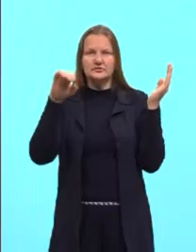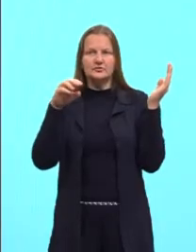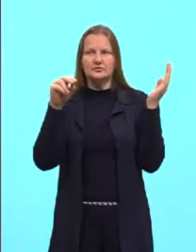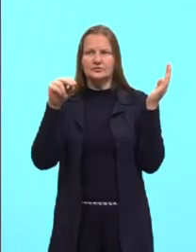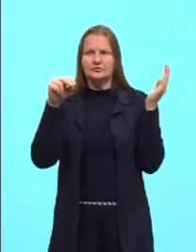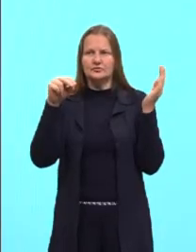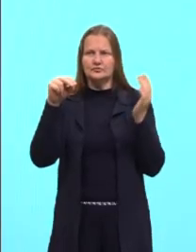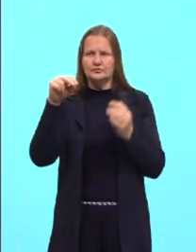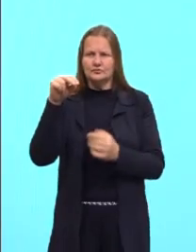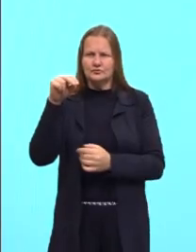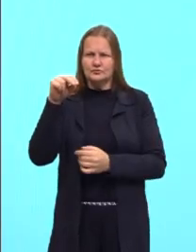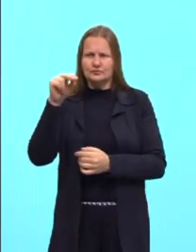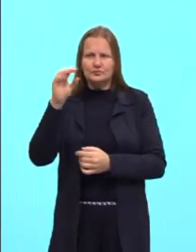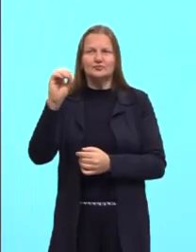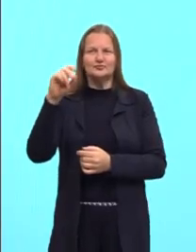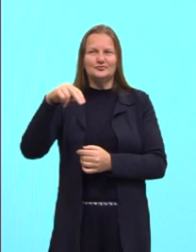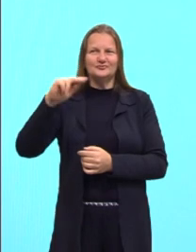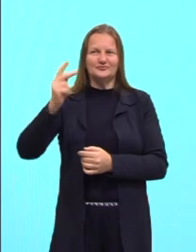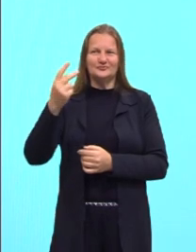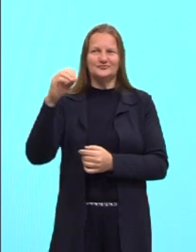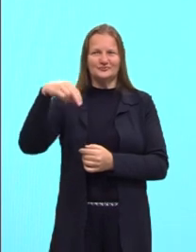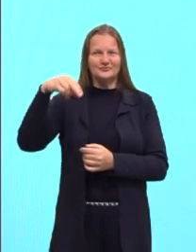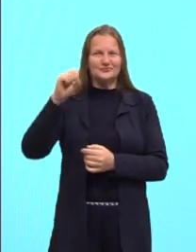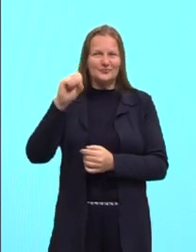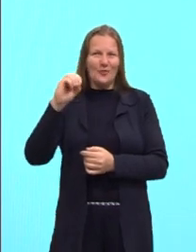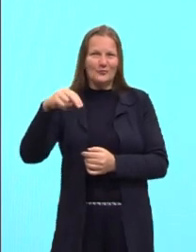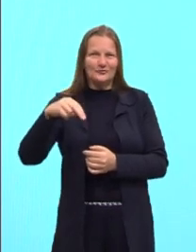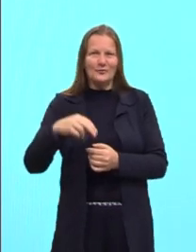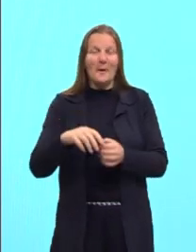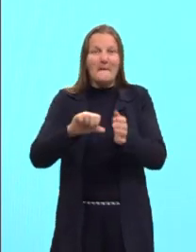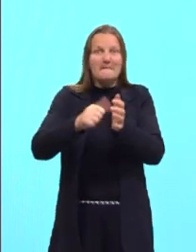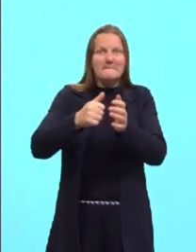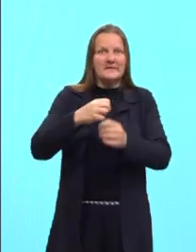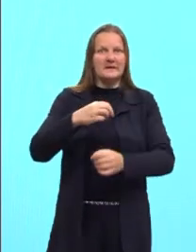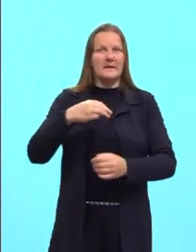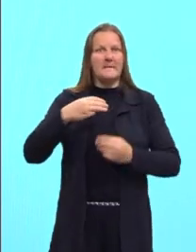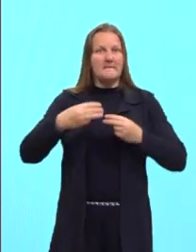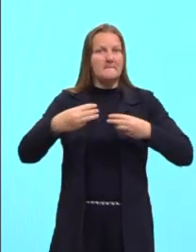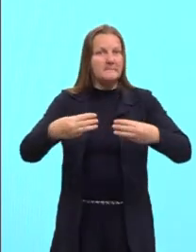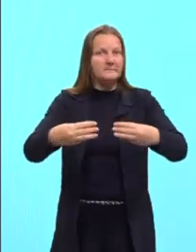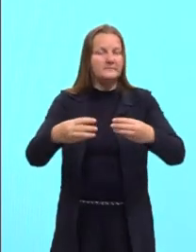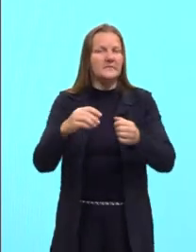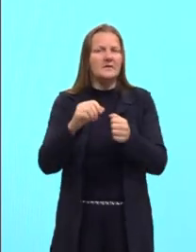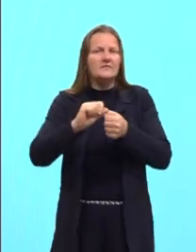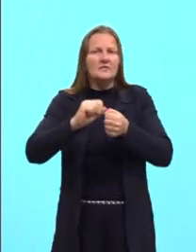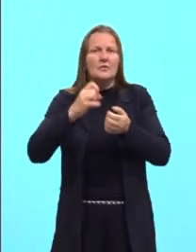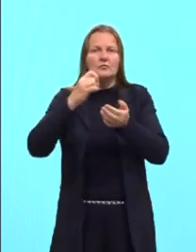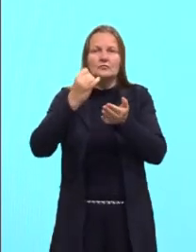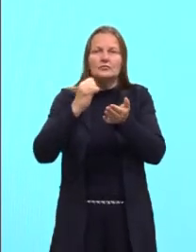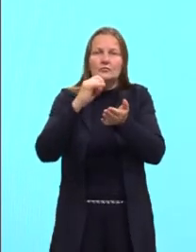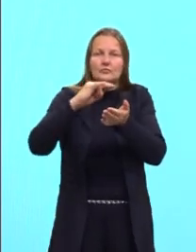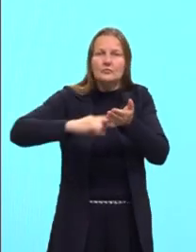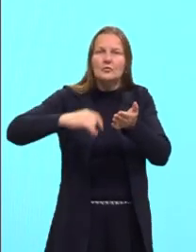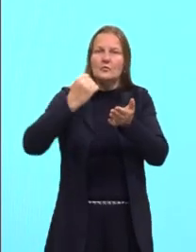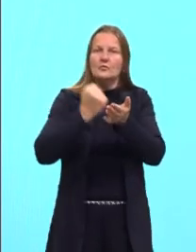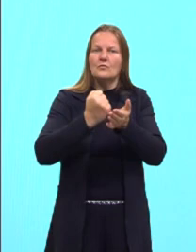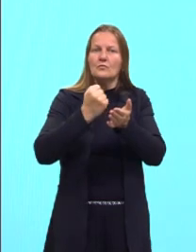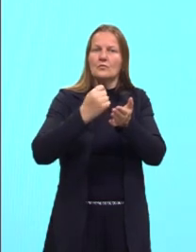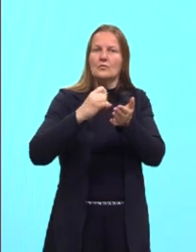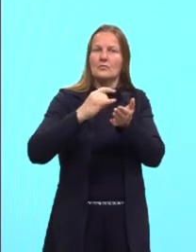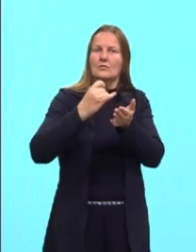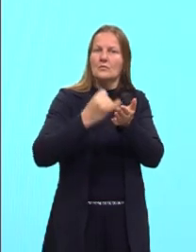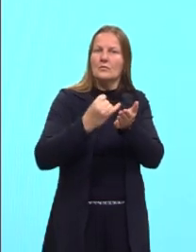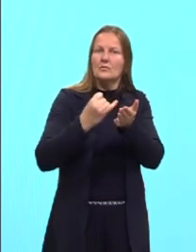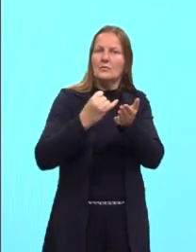Depois de Tereza Meia, a primeira-ministra não conseguiu fazer os acordos. Ele consegue, porque ele é